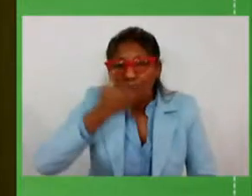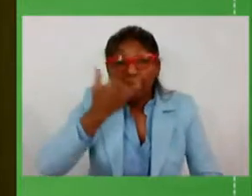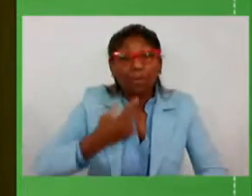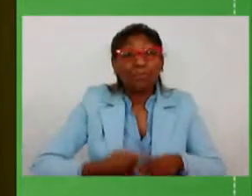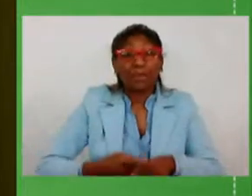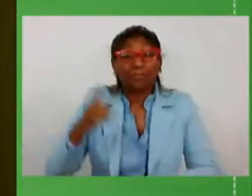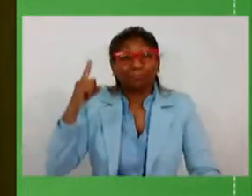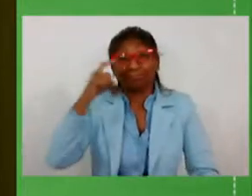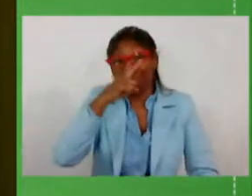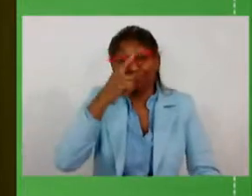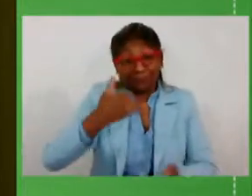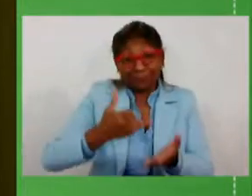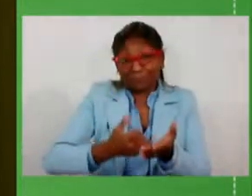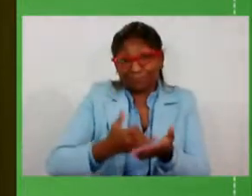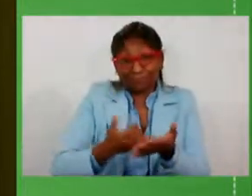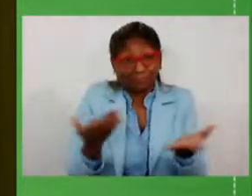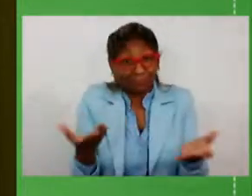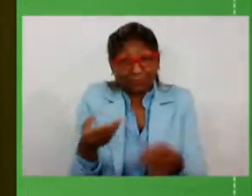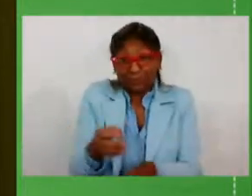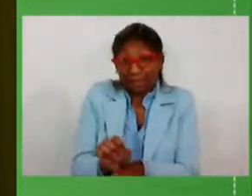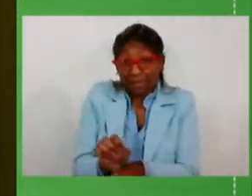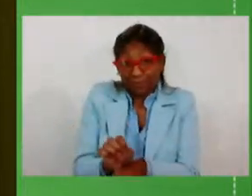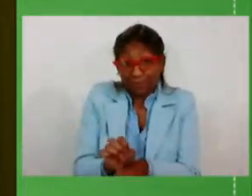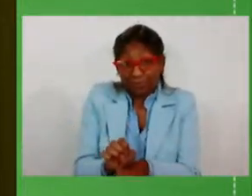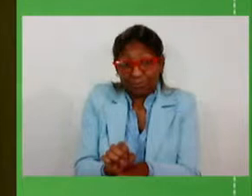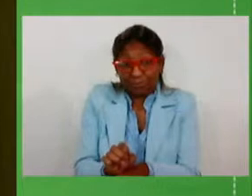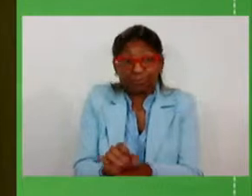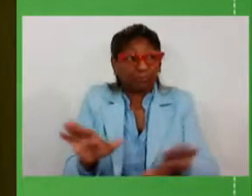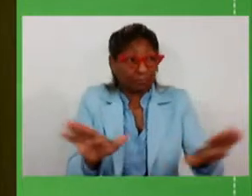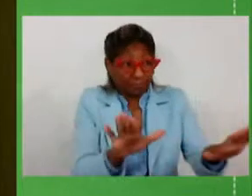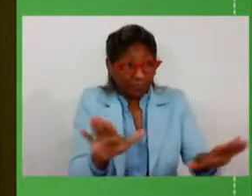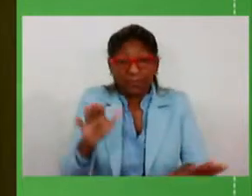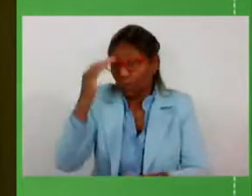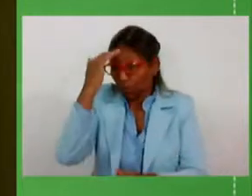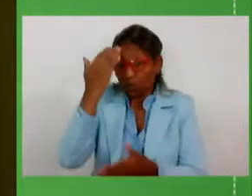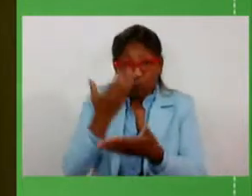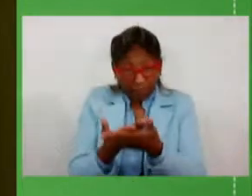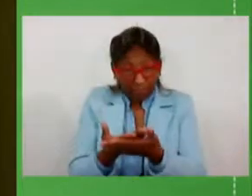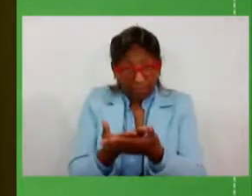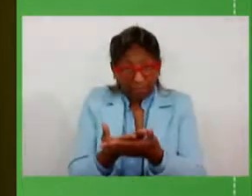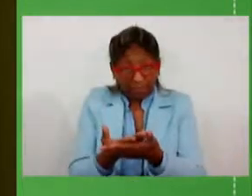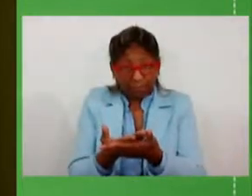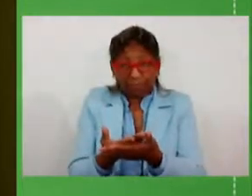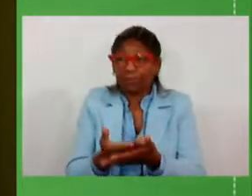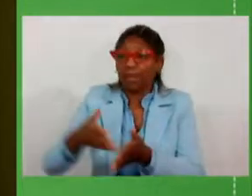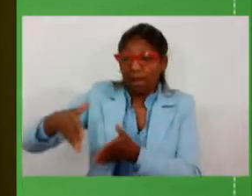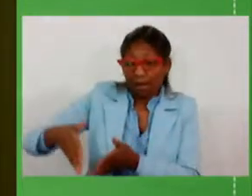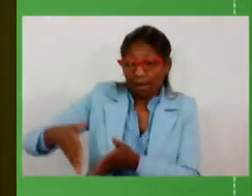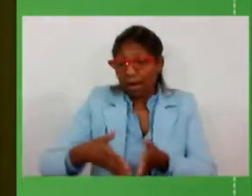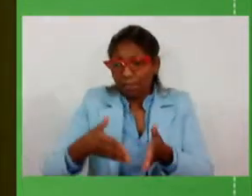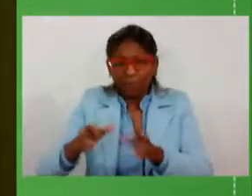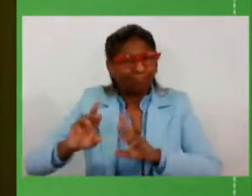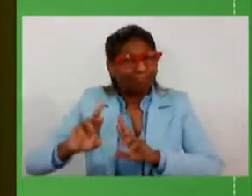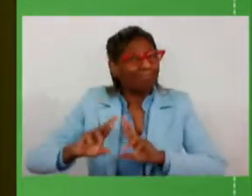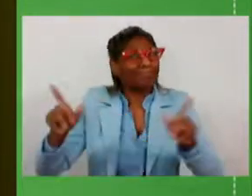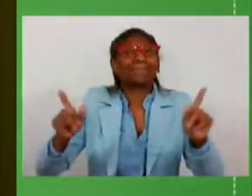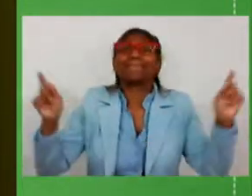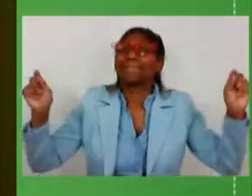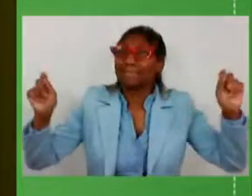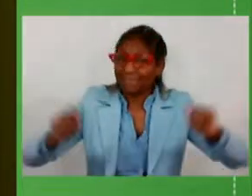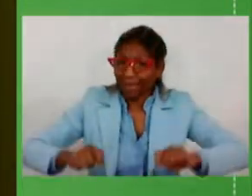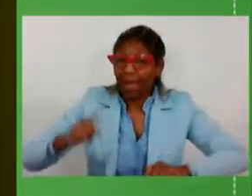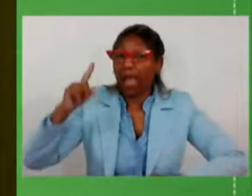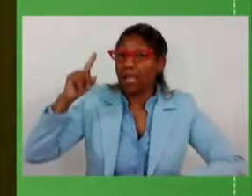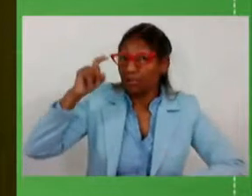fiscal do Estado. Mas confiem e acreditem. Confiem nesse caminho que nós estamos tomando, porque ele vai ser custoso e